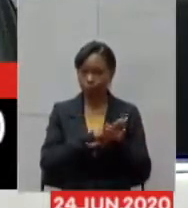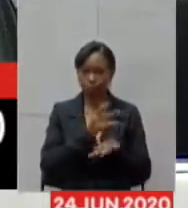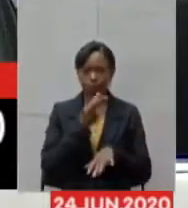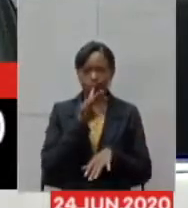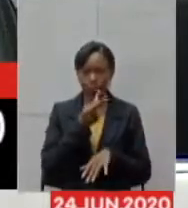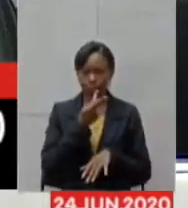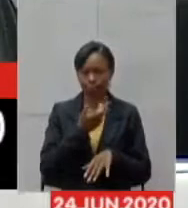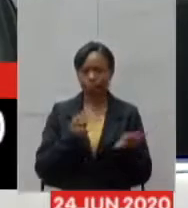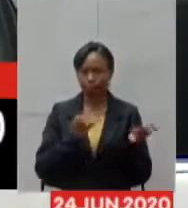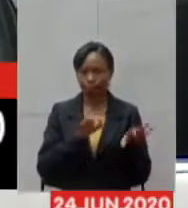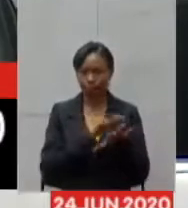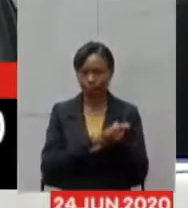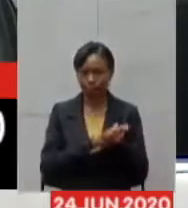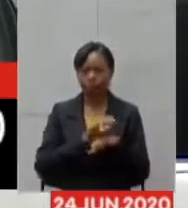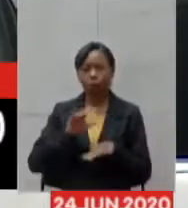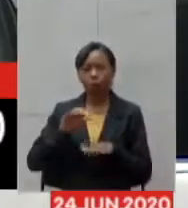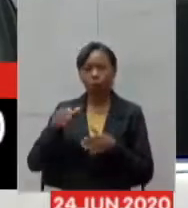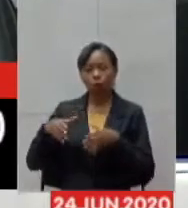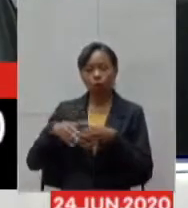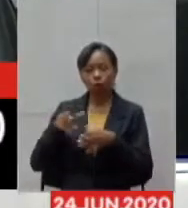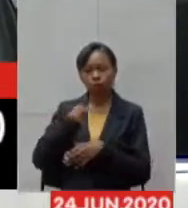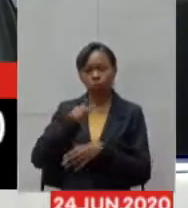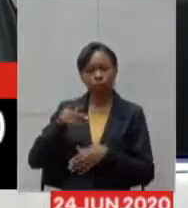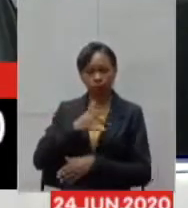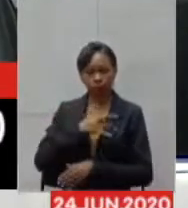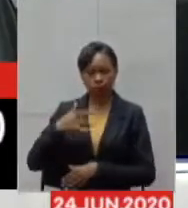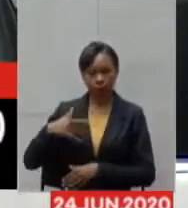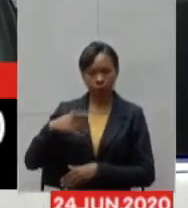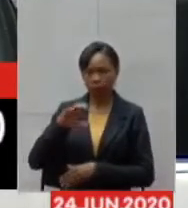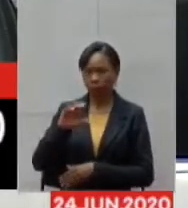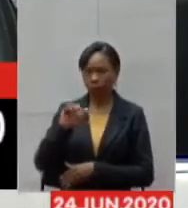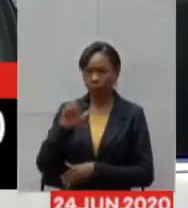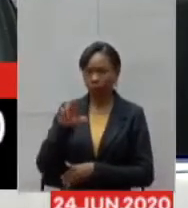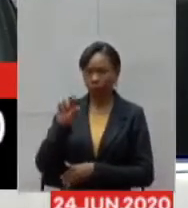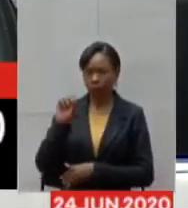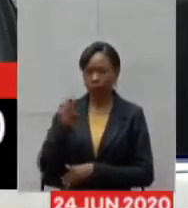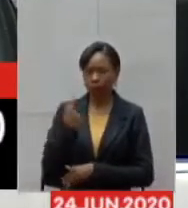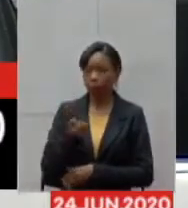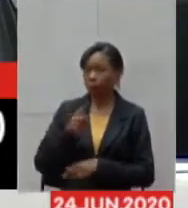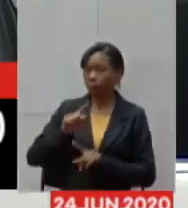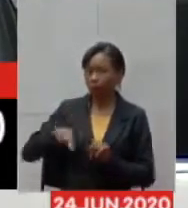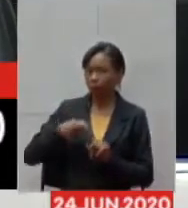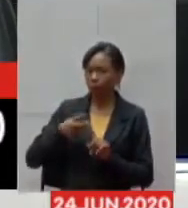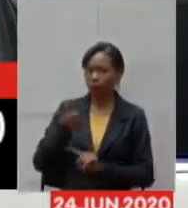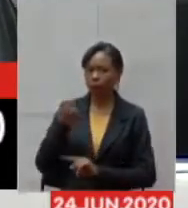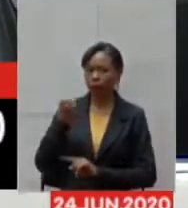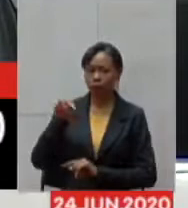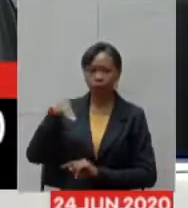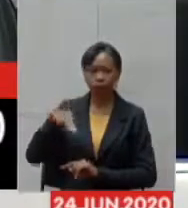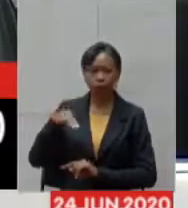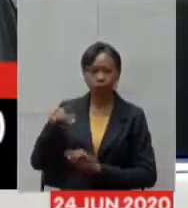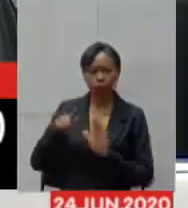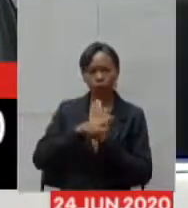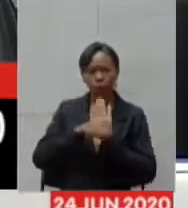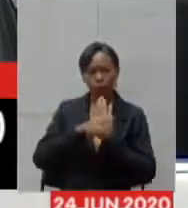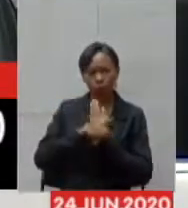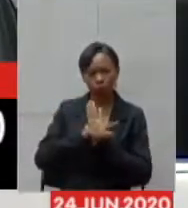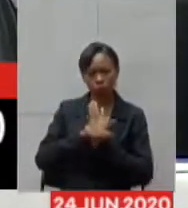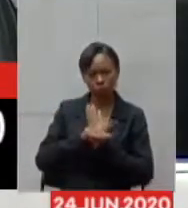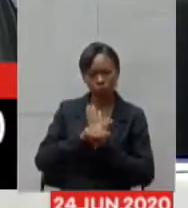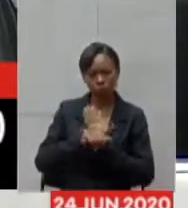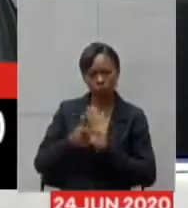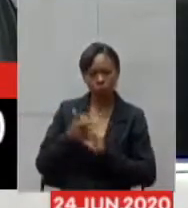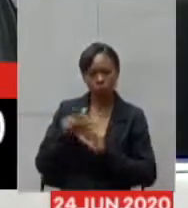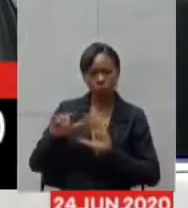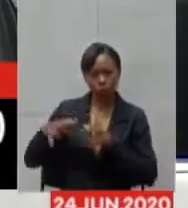Pimenta, disporá de cinco minutos para apresentar seus questionamentos e os demais membros da comissão.